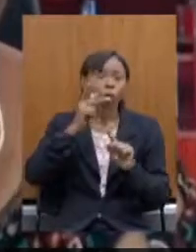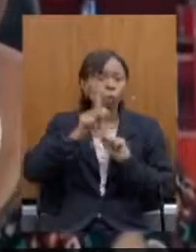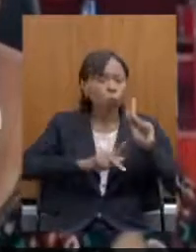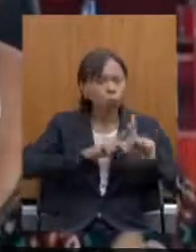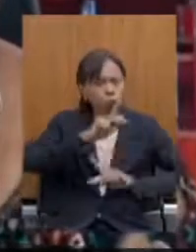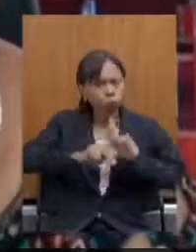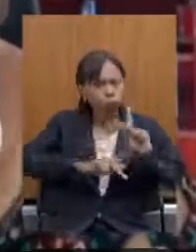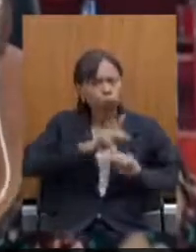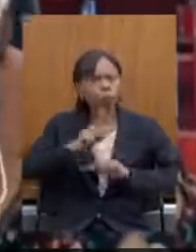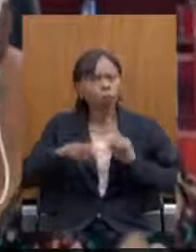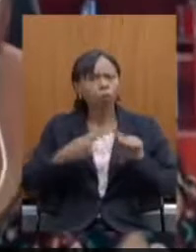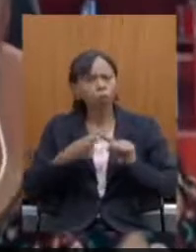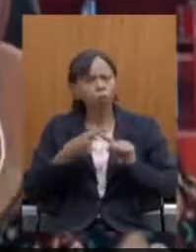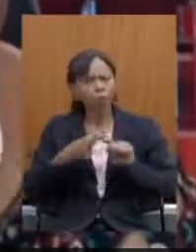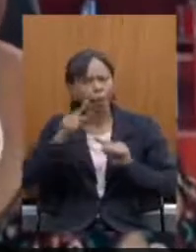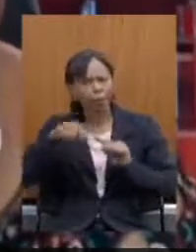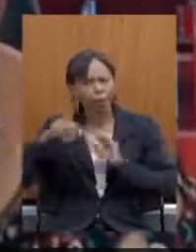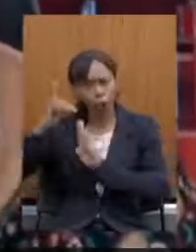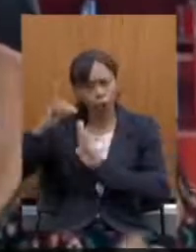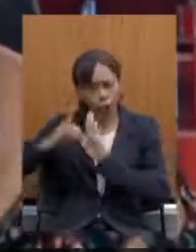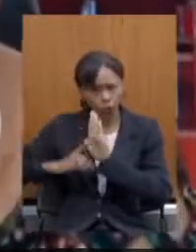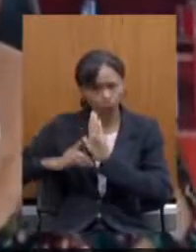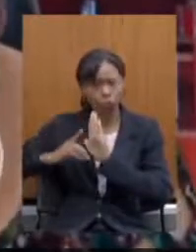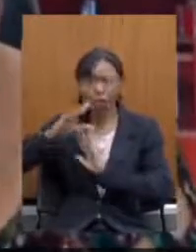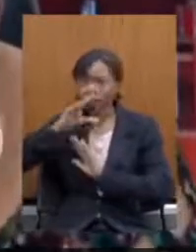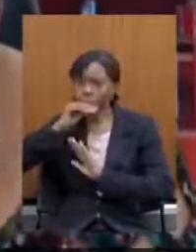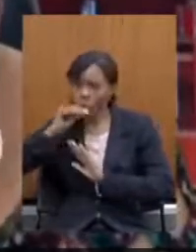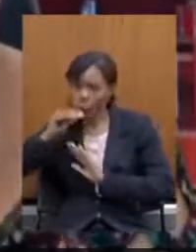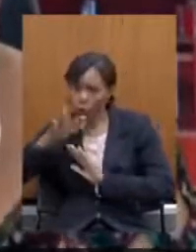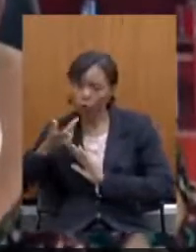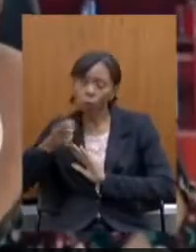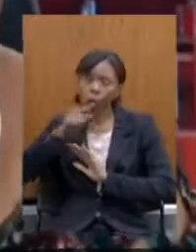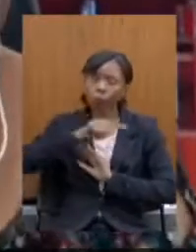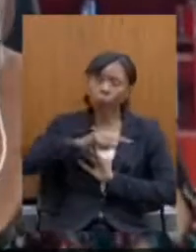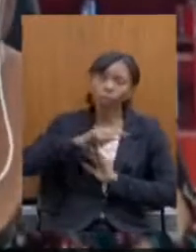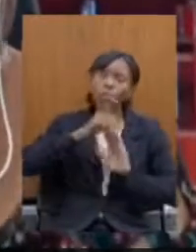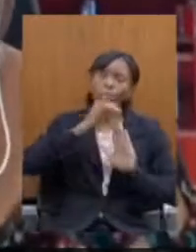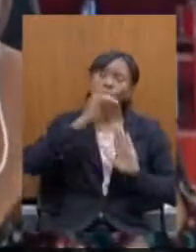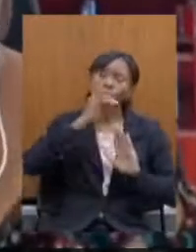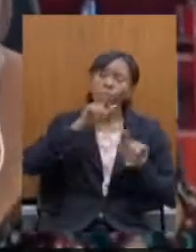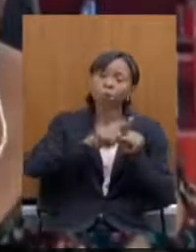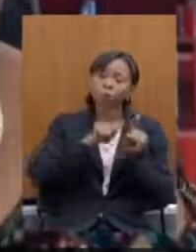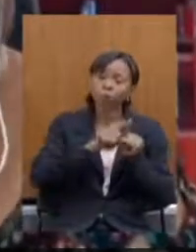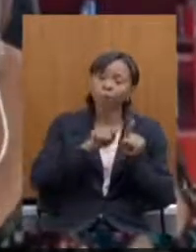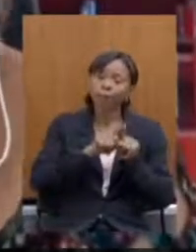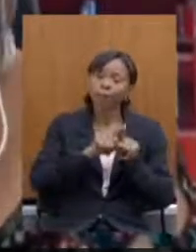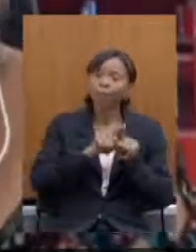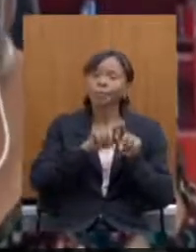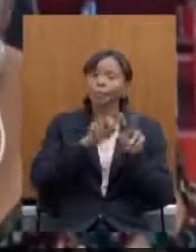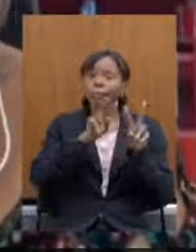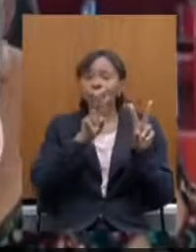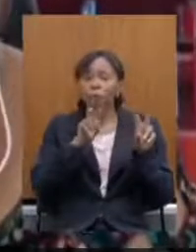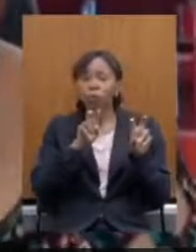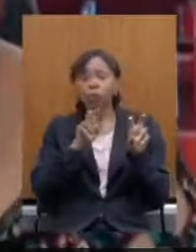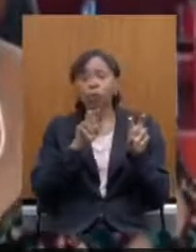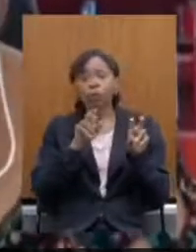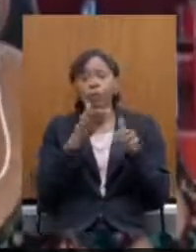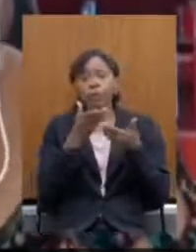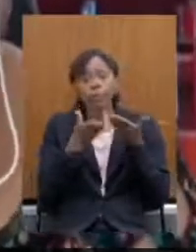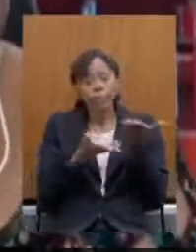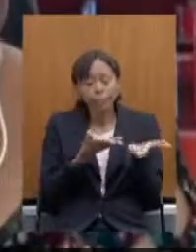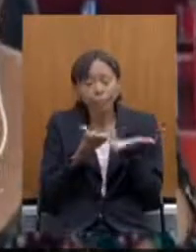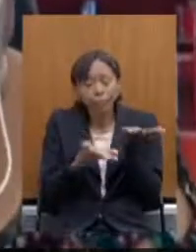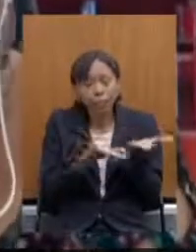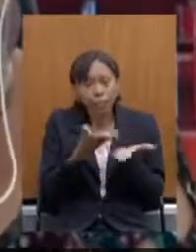gente discute direitos dos servidores públicos como também discutimos a prestação do serviço público essa